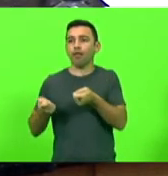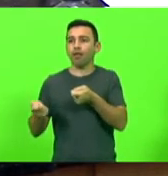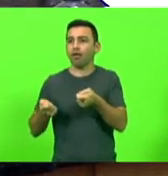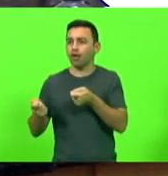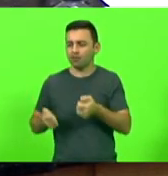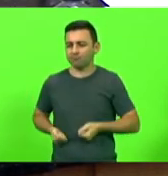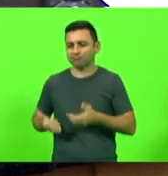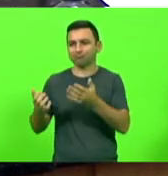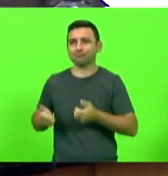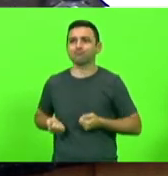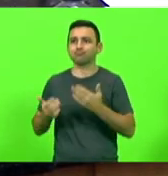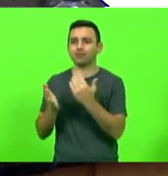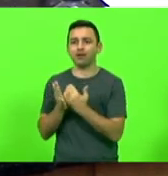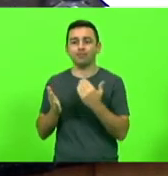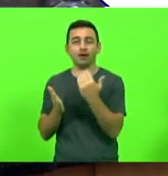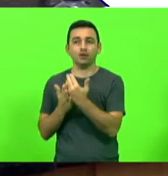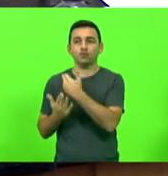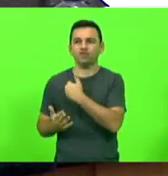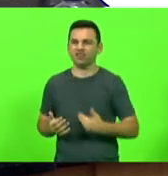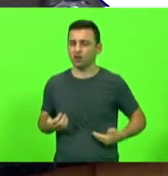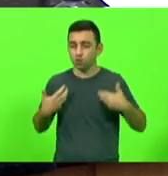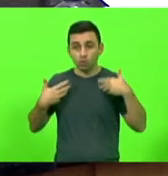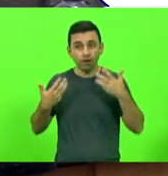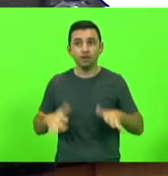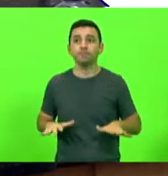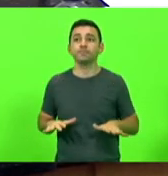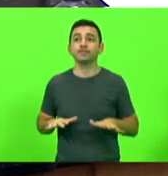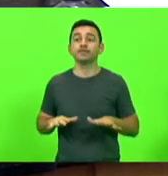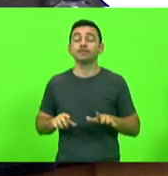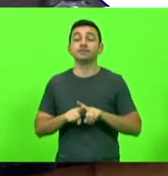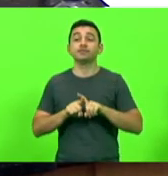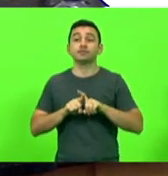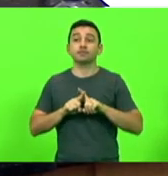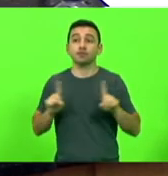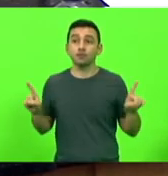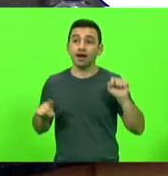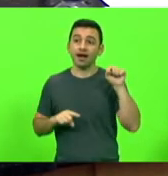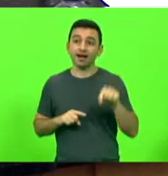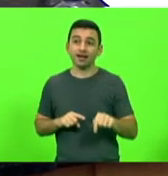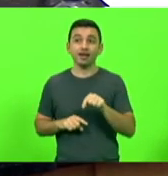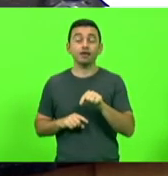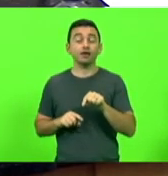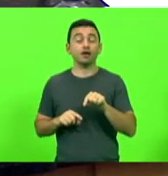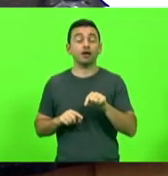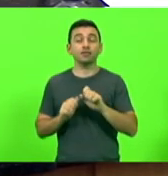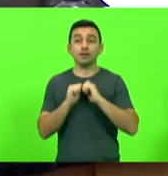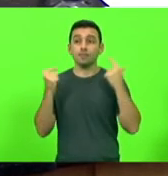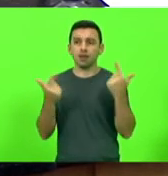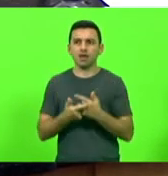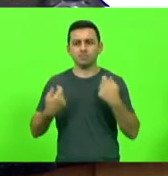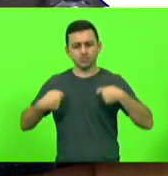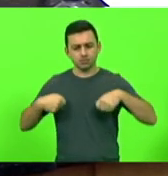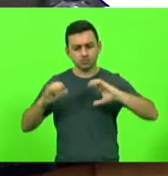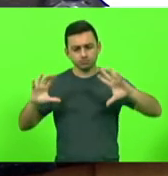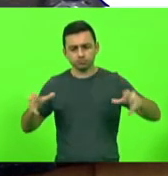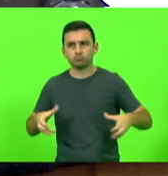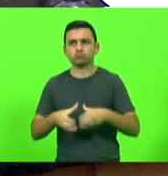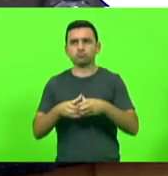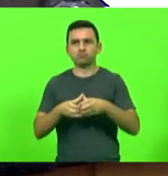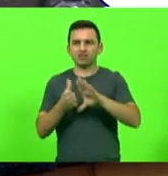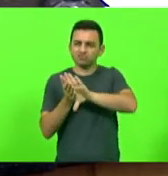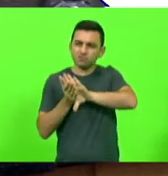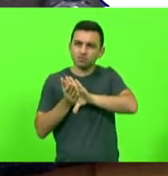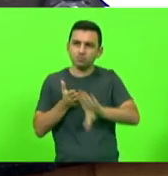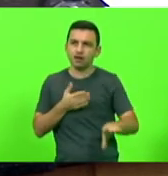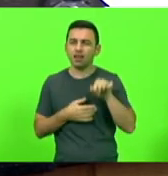despesas crescentes do governo. Eu não quero fazer isso. Então, essa casa aqui deveria se juntar e defender a derrubada do